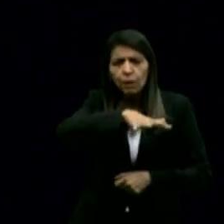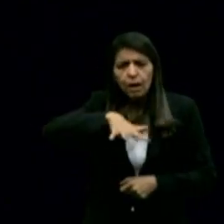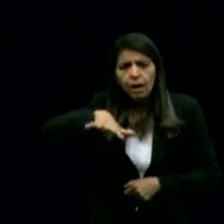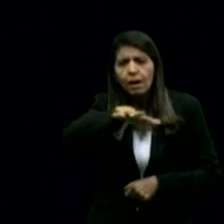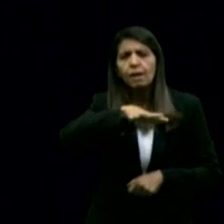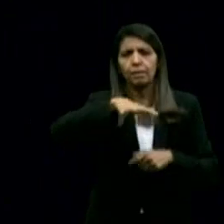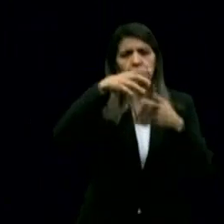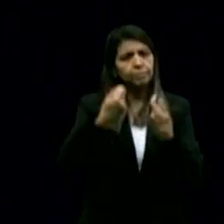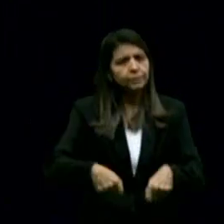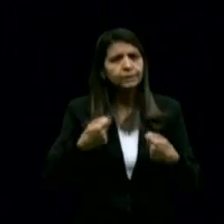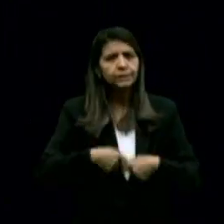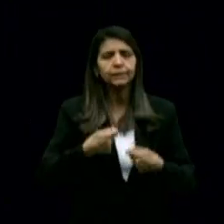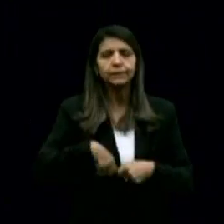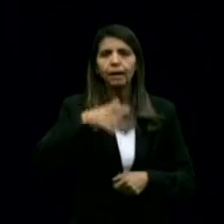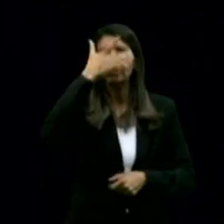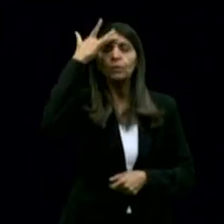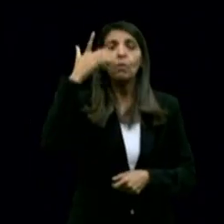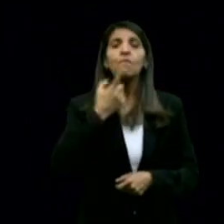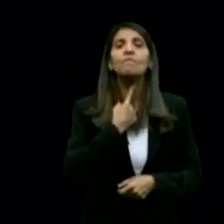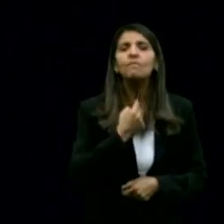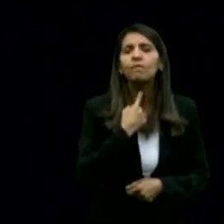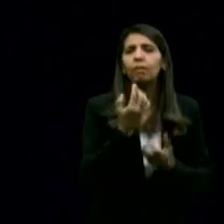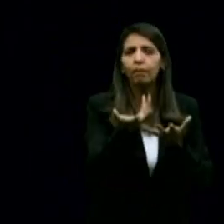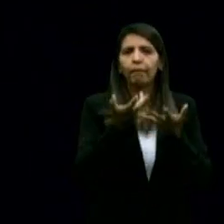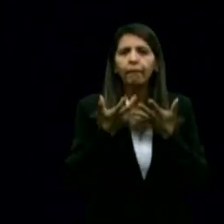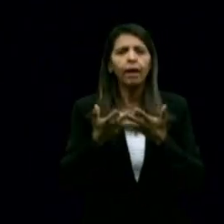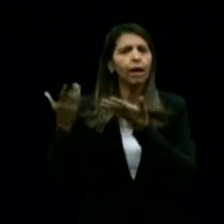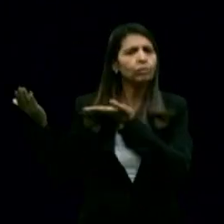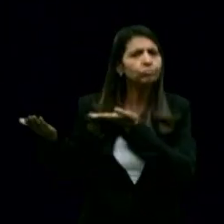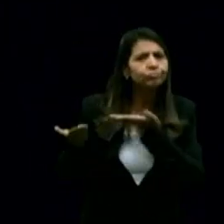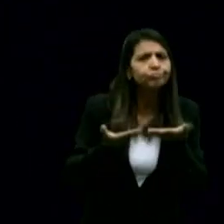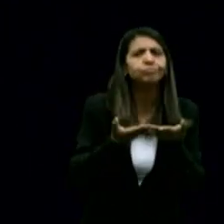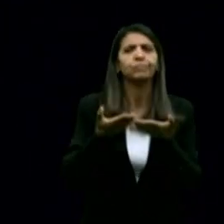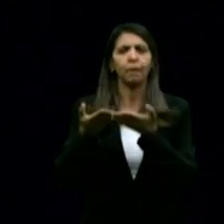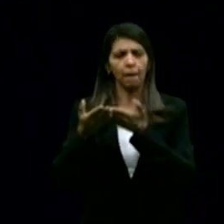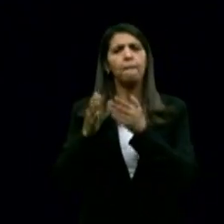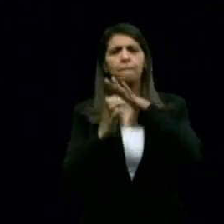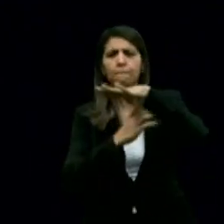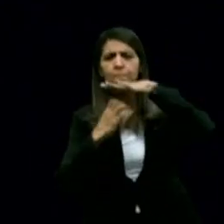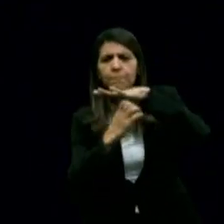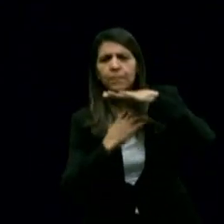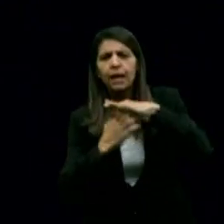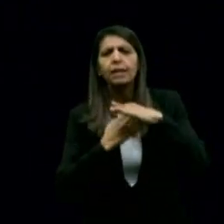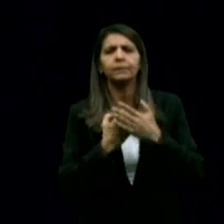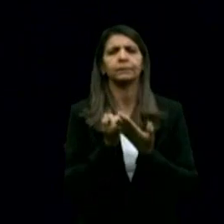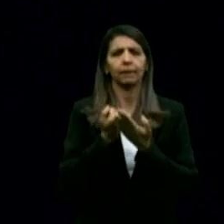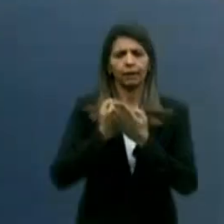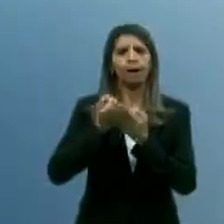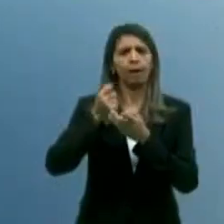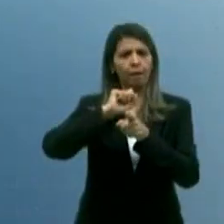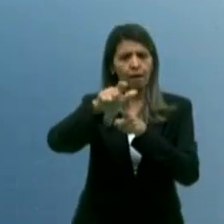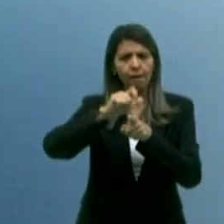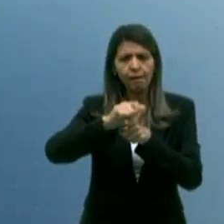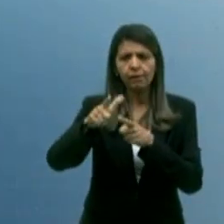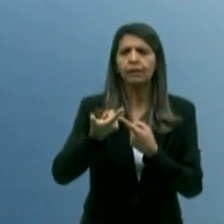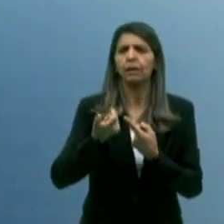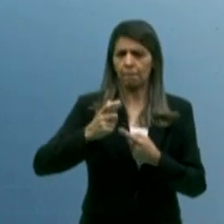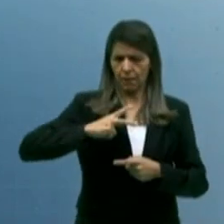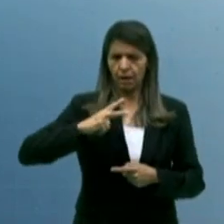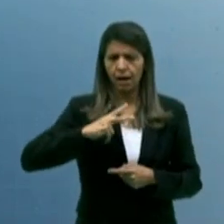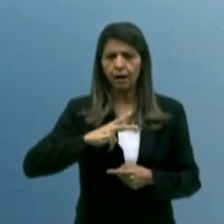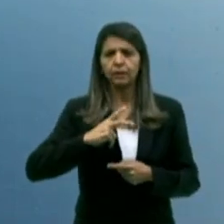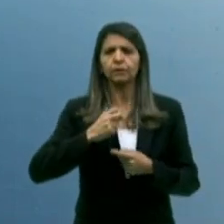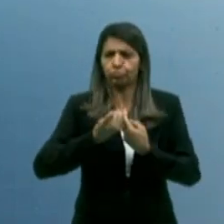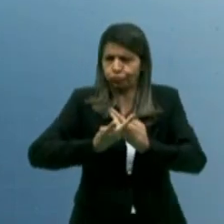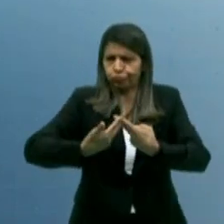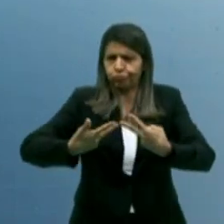atrair para o Estado as empresas, a iniciativa privada. E isso a Paraíba fez, considerando